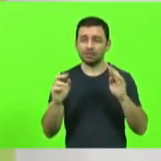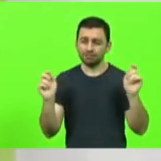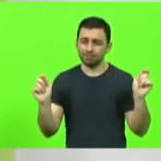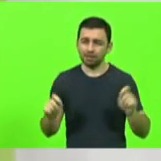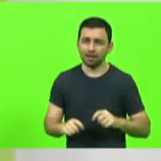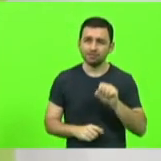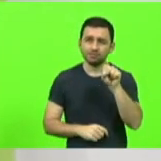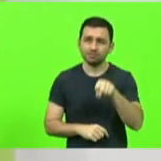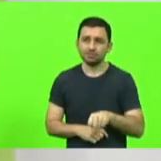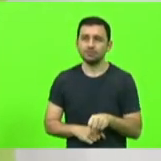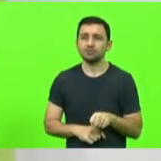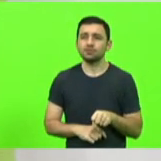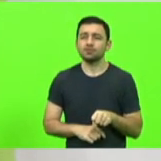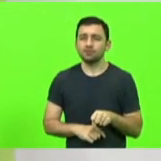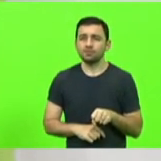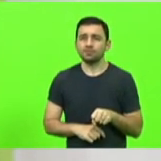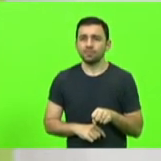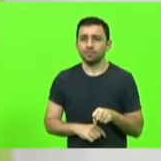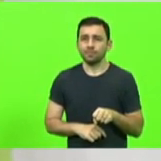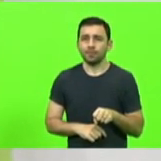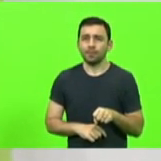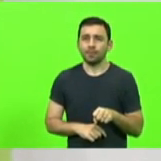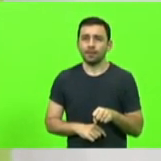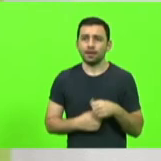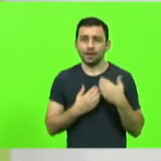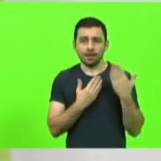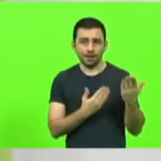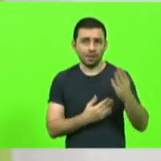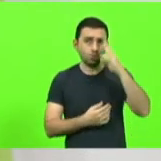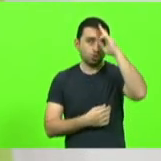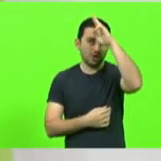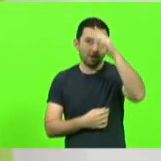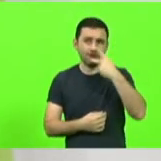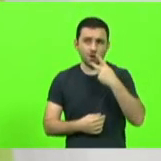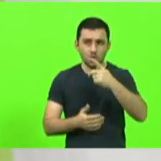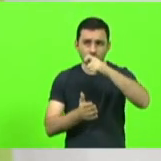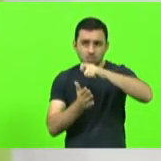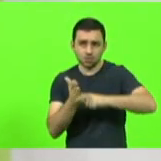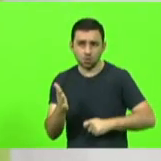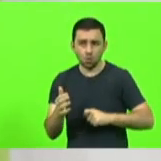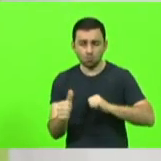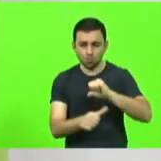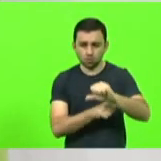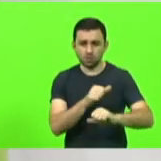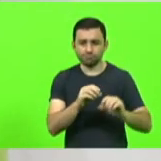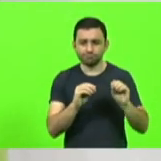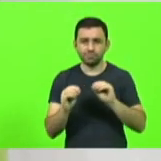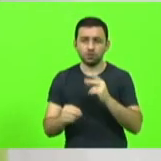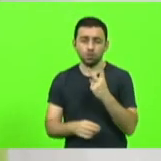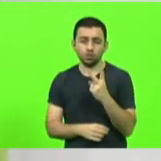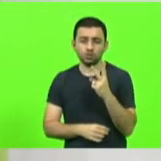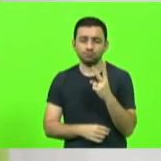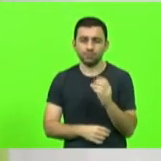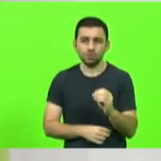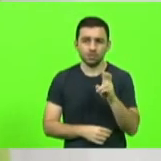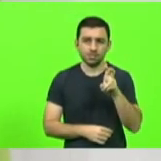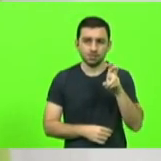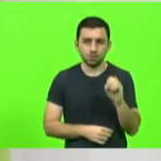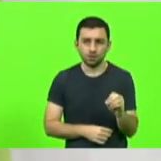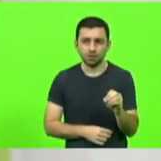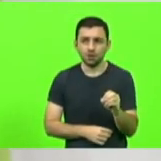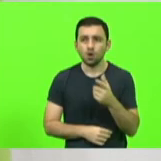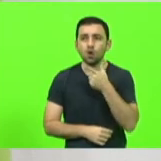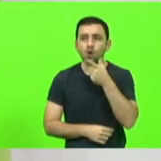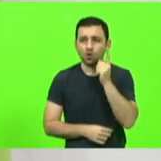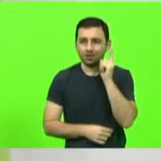sim o prazo que o presidente Bolsonaro assinou para o Brasil fazer essa transição é 2050 ontem falou-se até